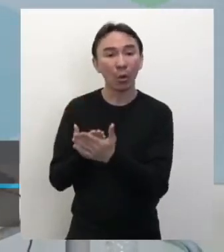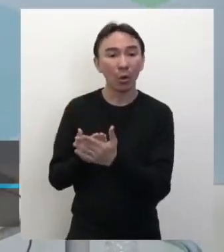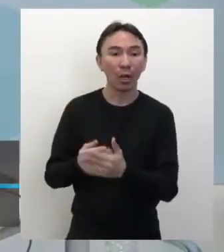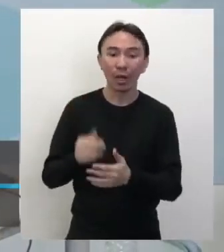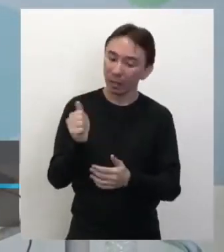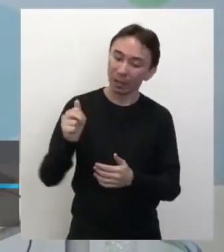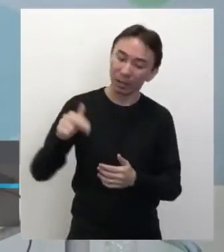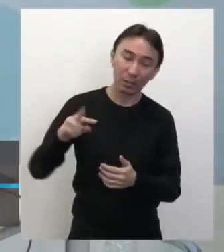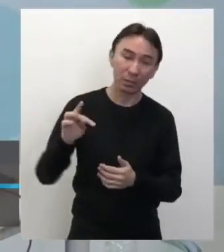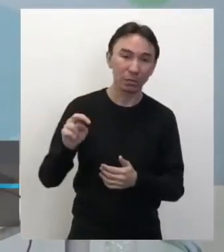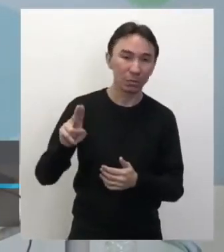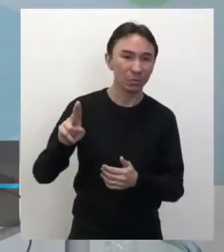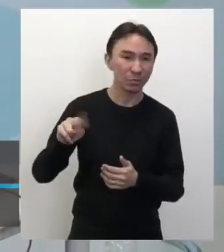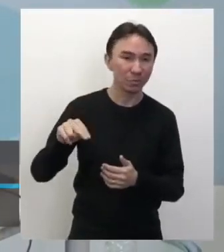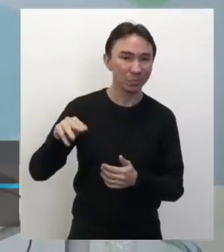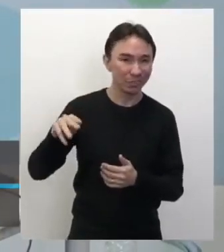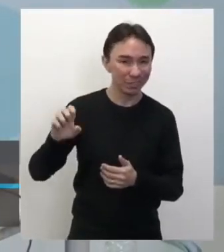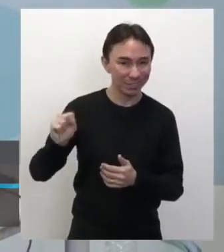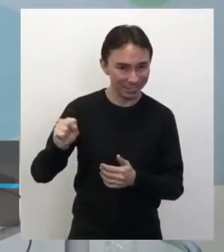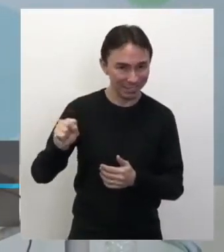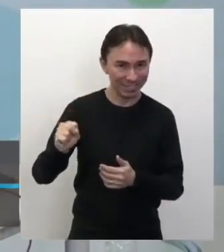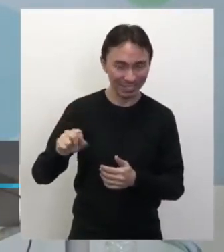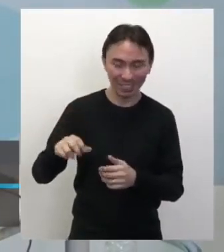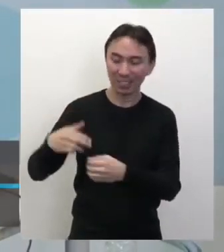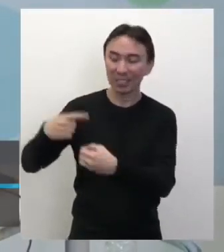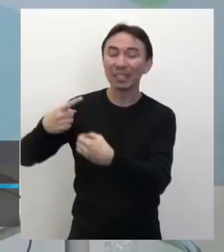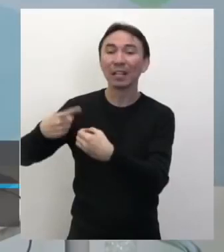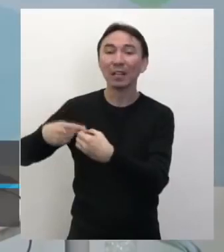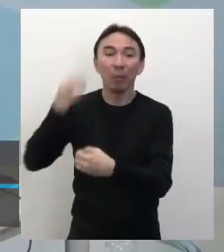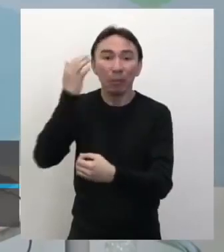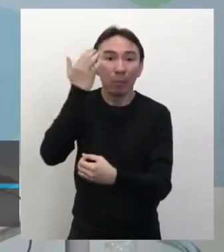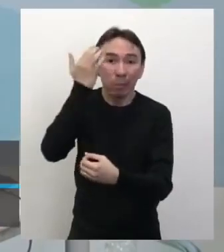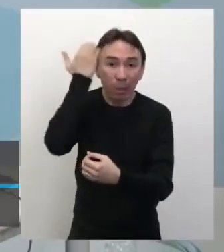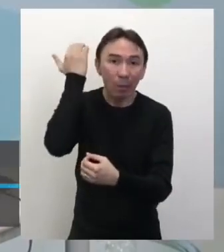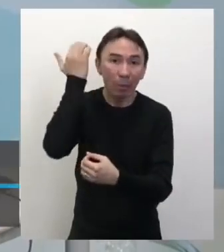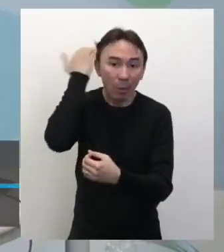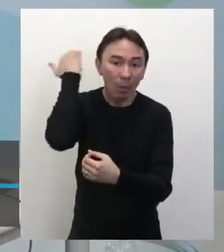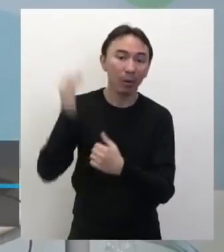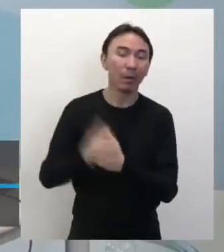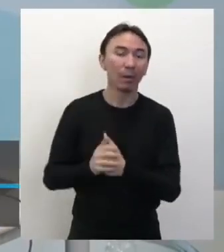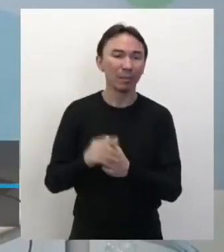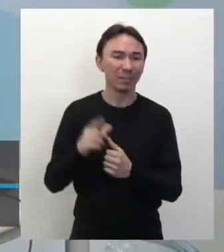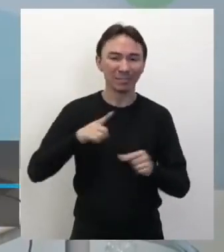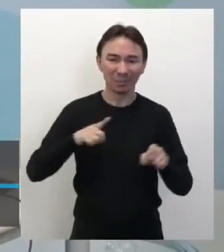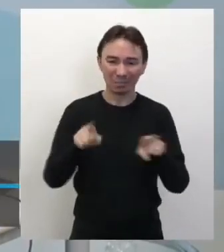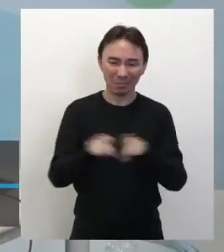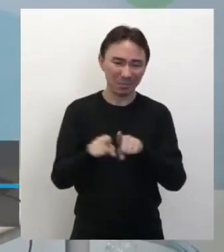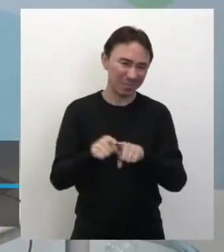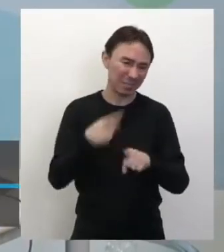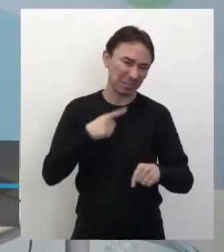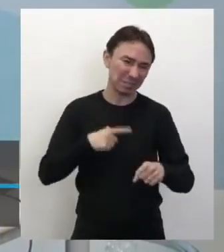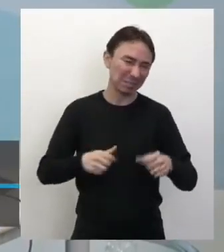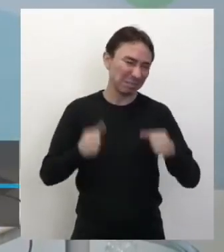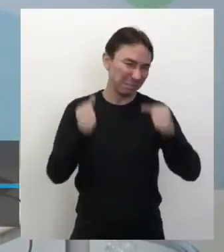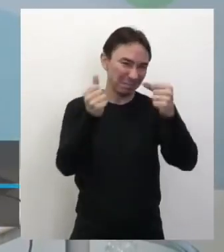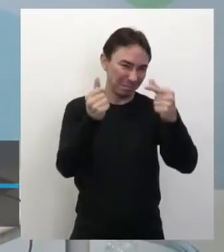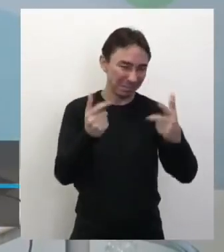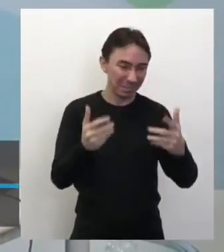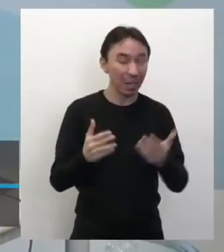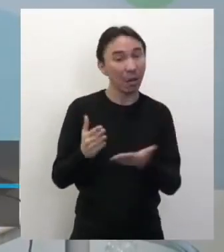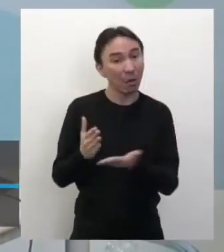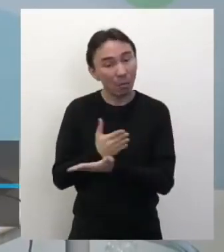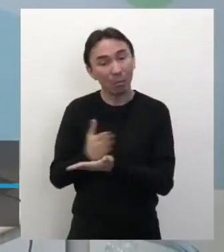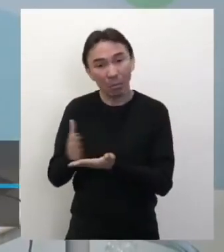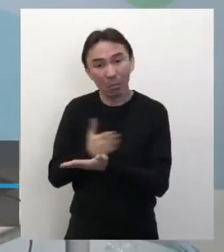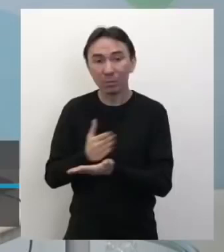de Santo André, olha que maravilha. E por último, Edil, para a gente não esticar muito, o pessoal está sabendo, aí, razoável, mas tem alguns